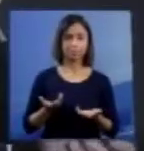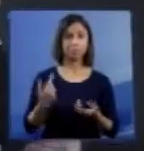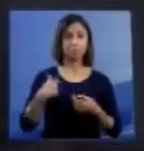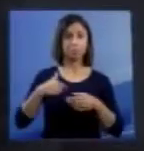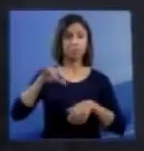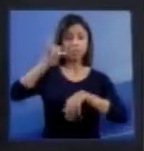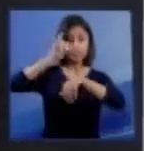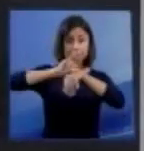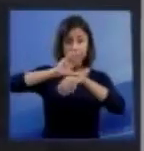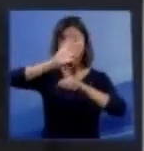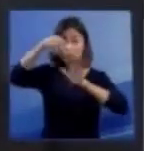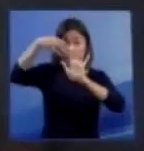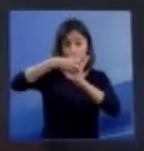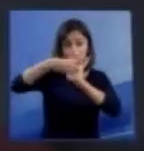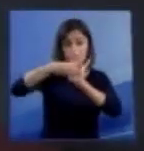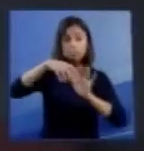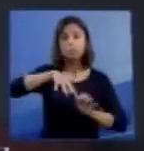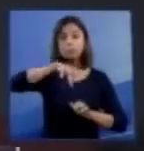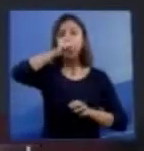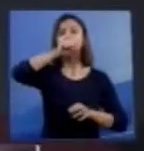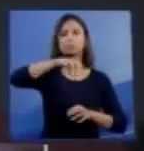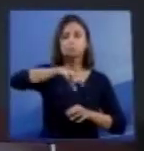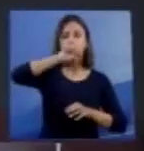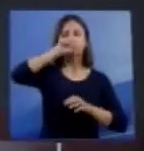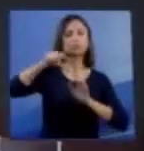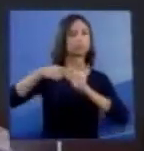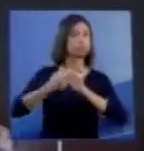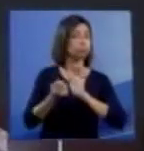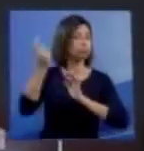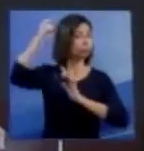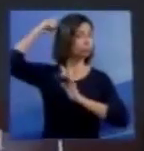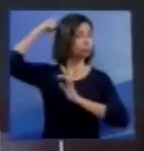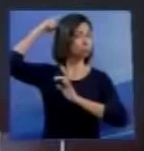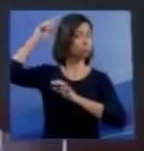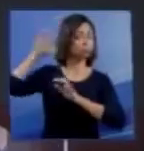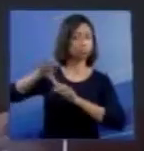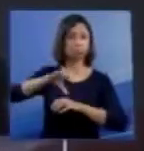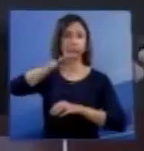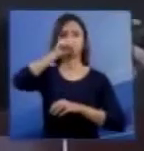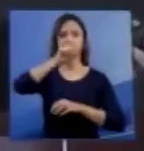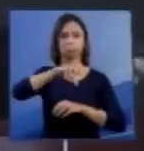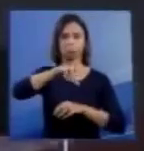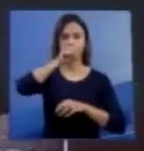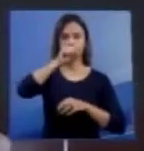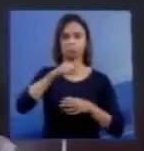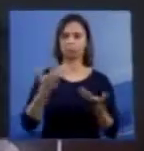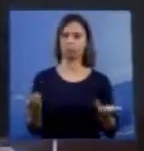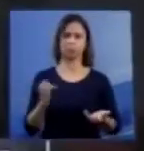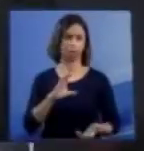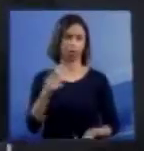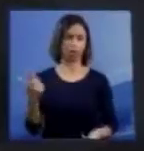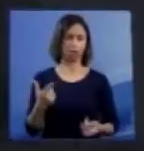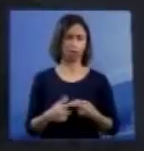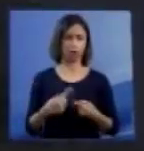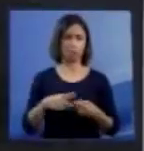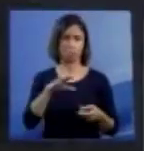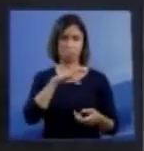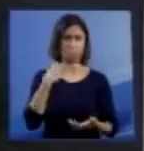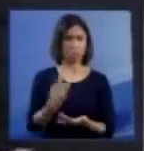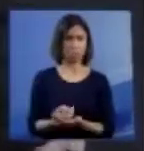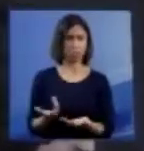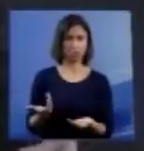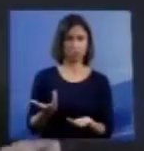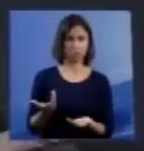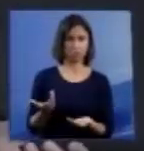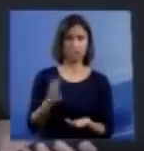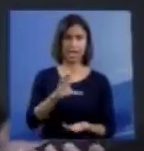Essa criança que está amamentando, não é uma criança com anencefalia. Elas ficam com touca para preservar. Obviamente, a morte encefálica está excluída. Ela